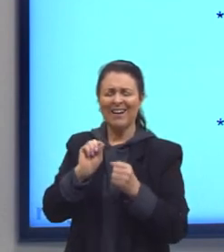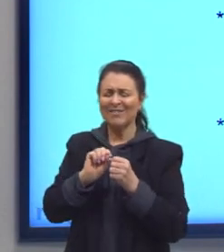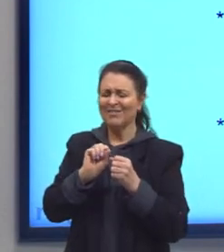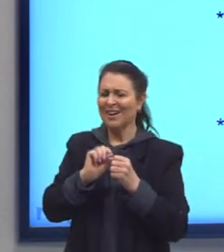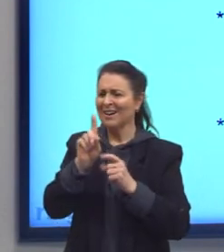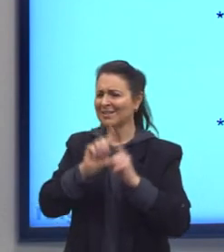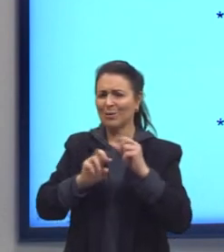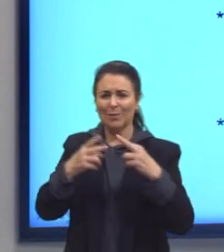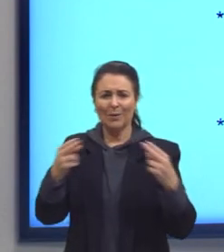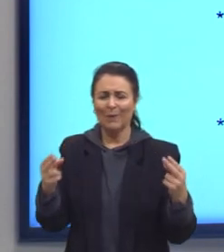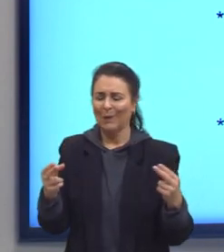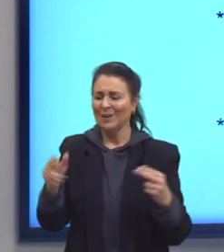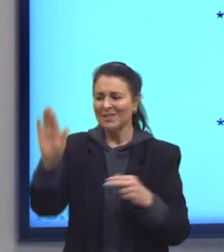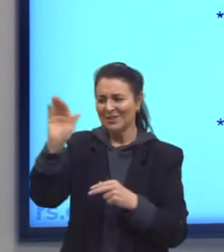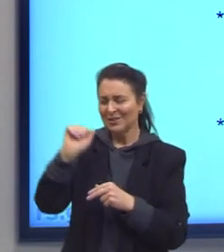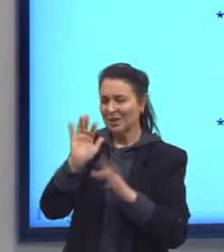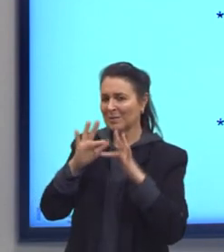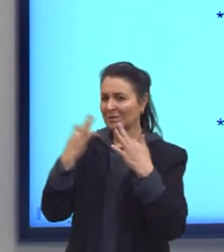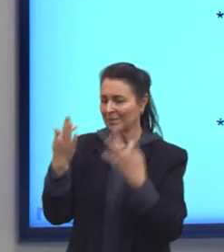parente, colocar um amigo.